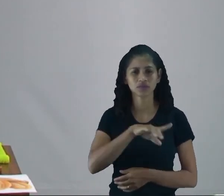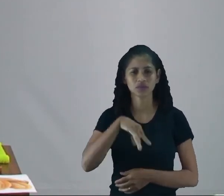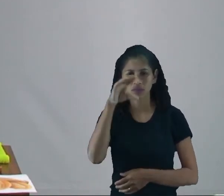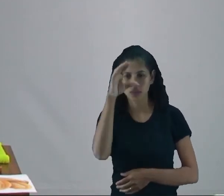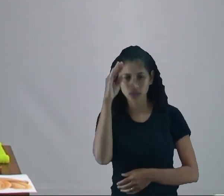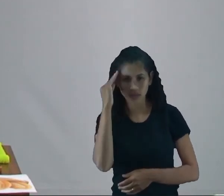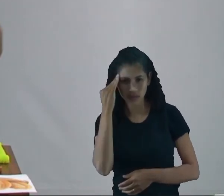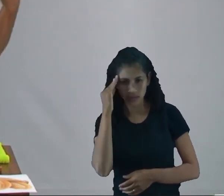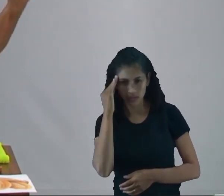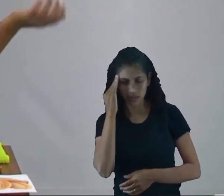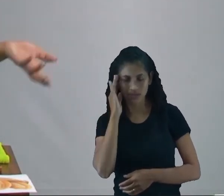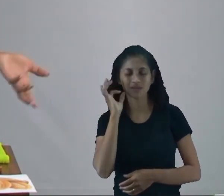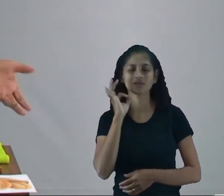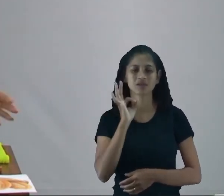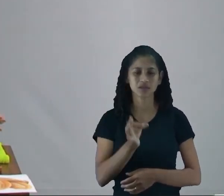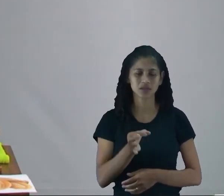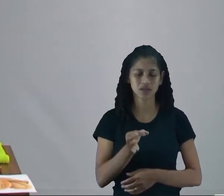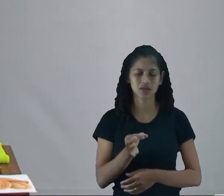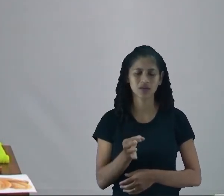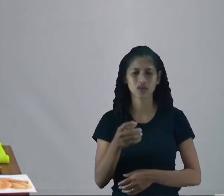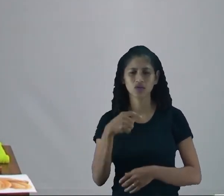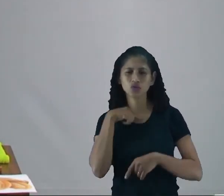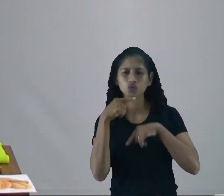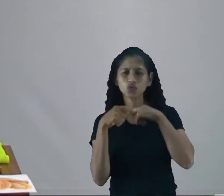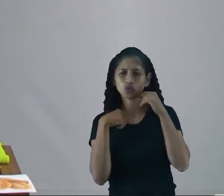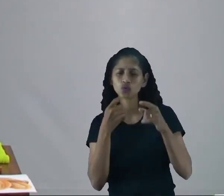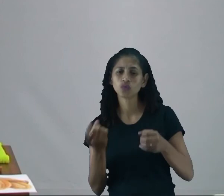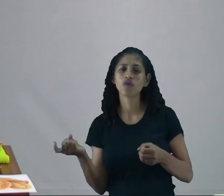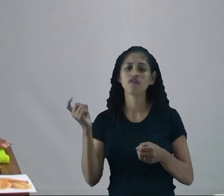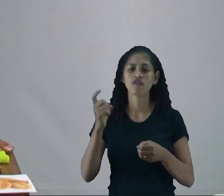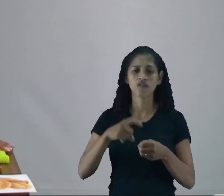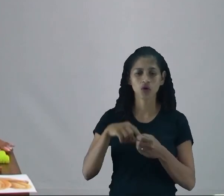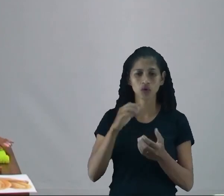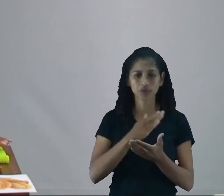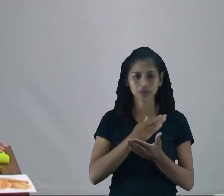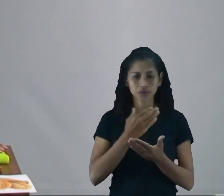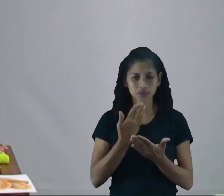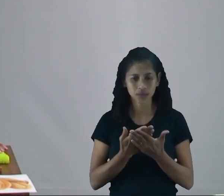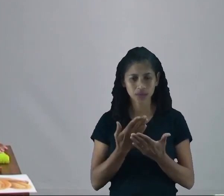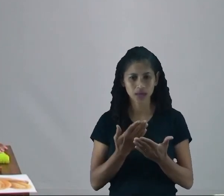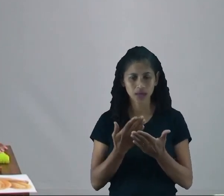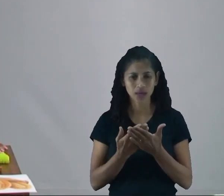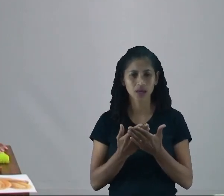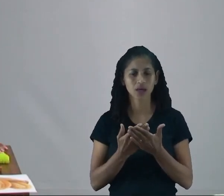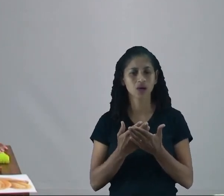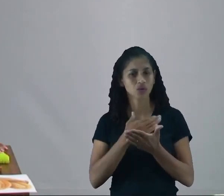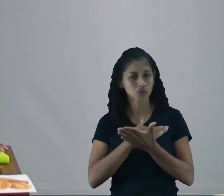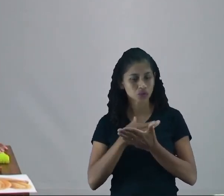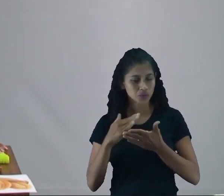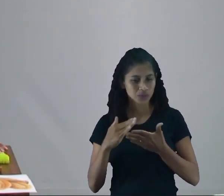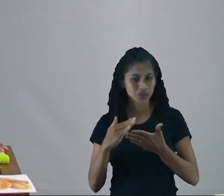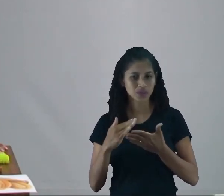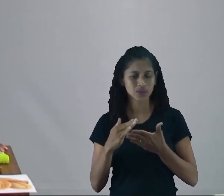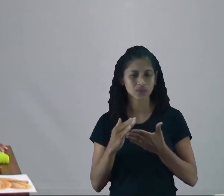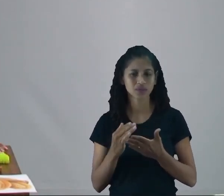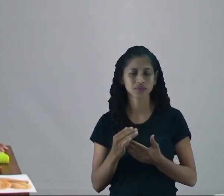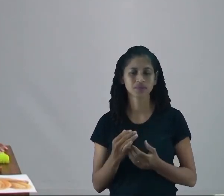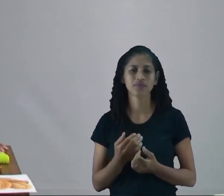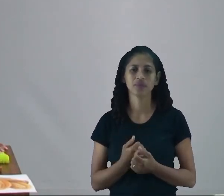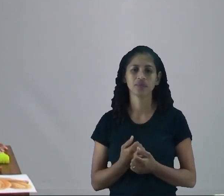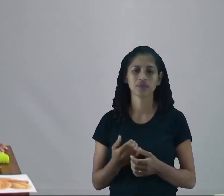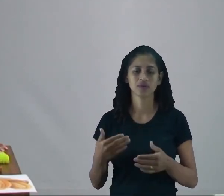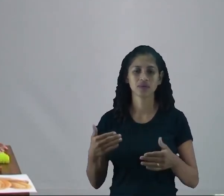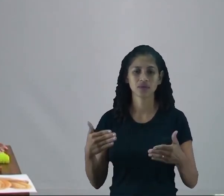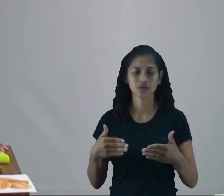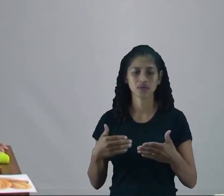ficou alguma dúvida, é só voltar da nossa aula lá do início, certo? Não esqueçam que pra essas e outras aulas